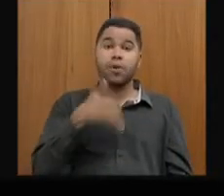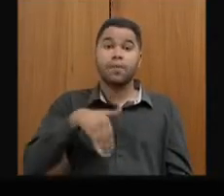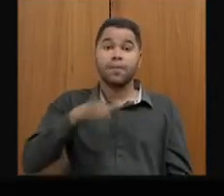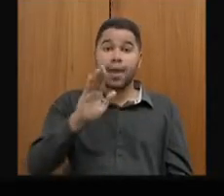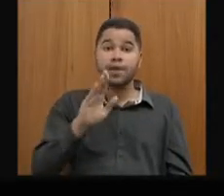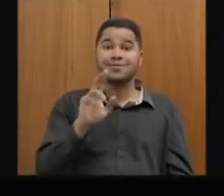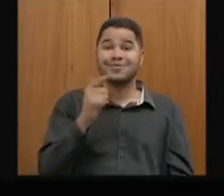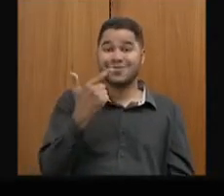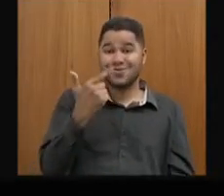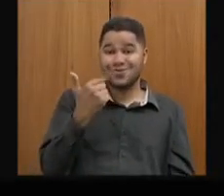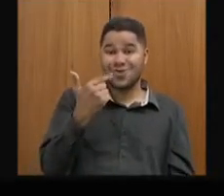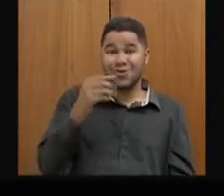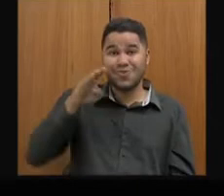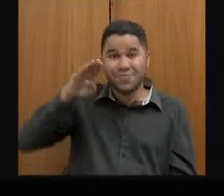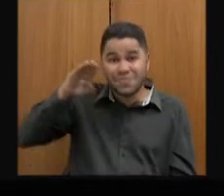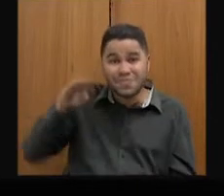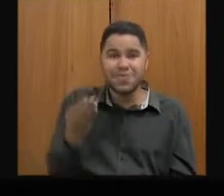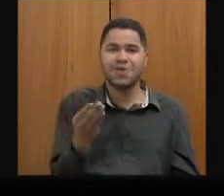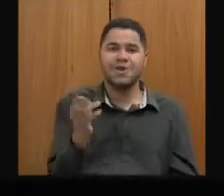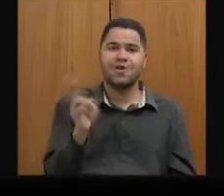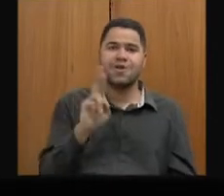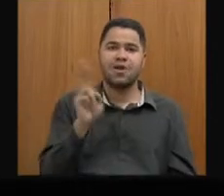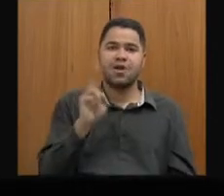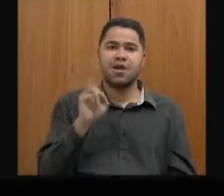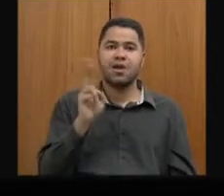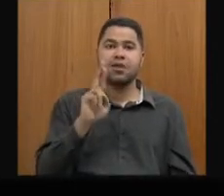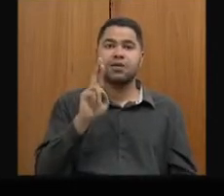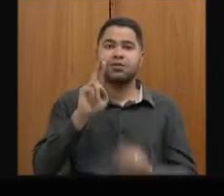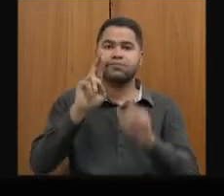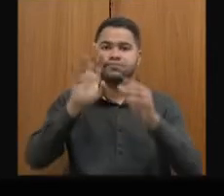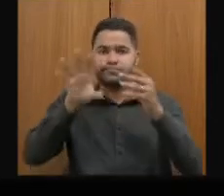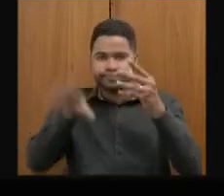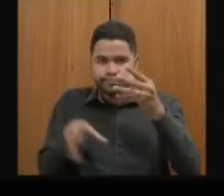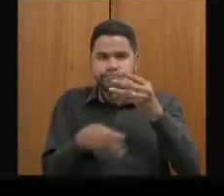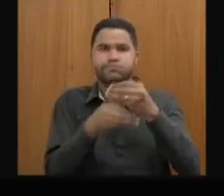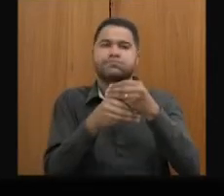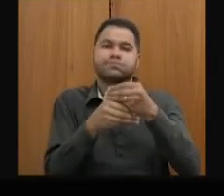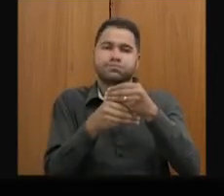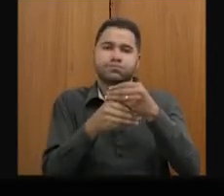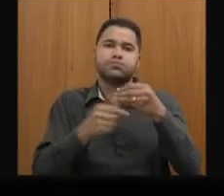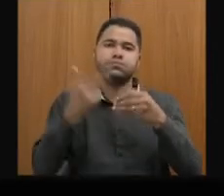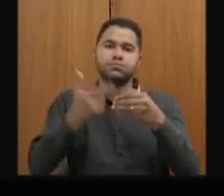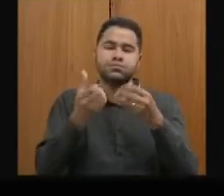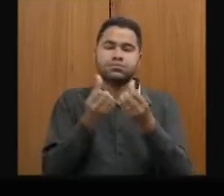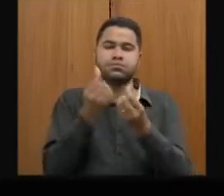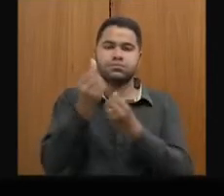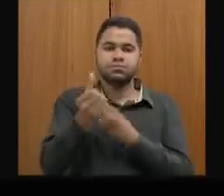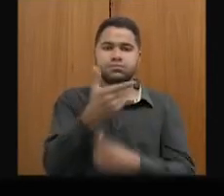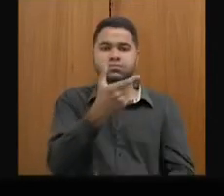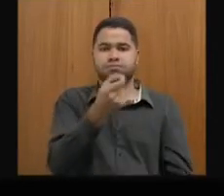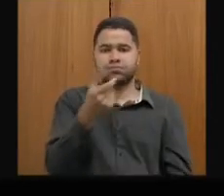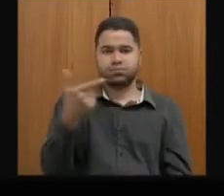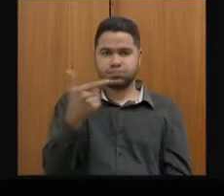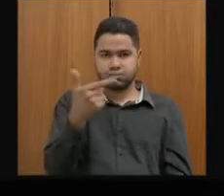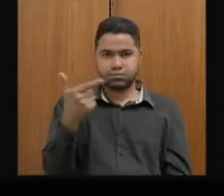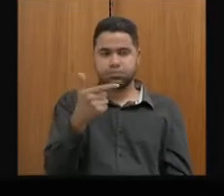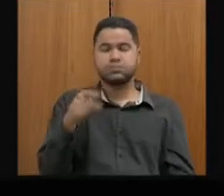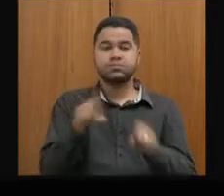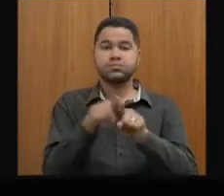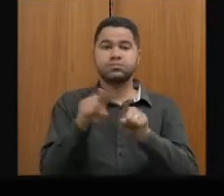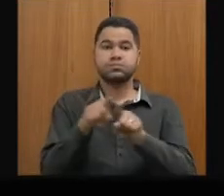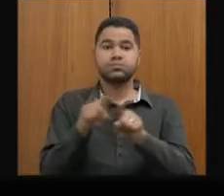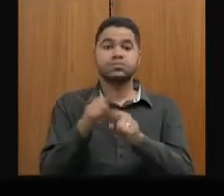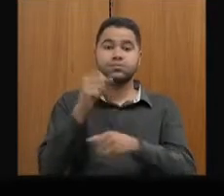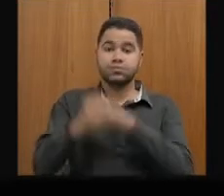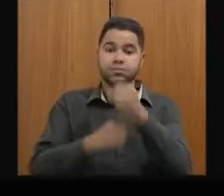12 bilhões de reais de encargos a mais no segundo semestre de 2022 e o ano inteiro de